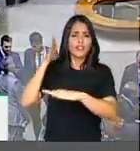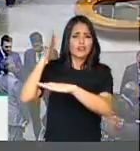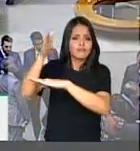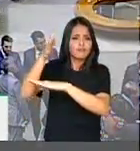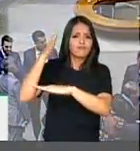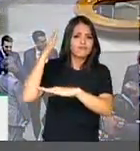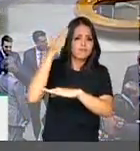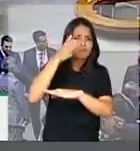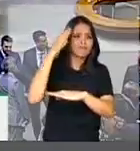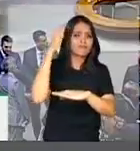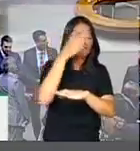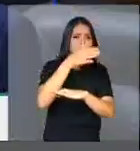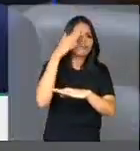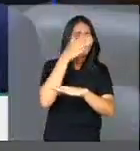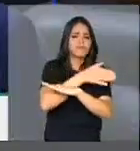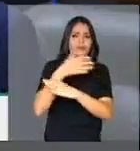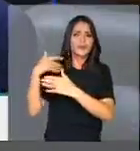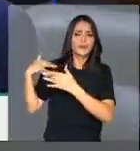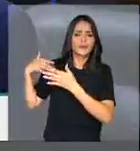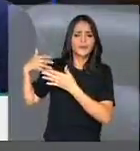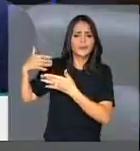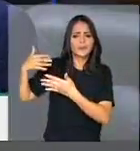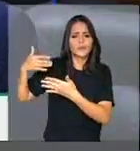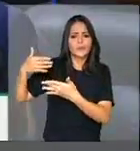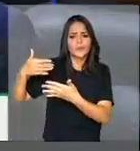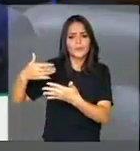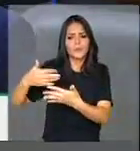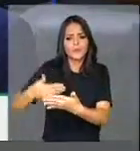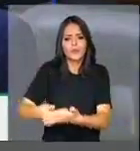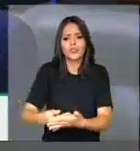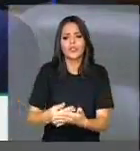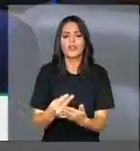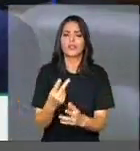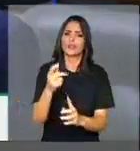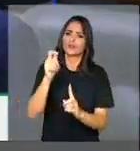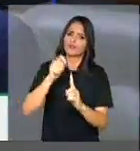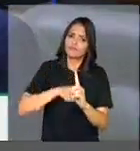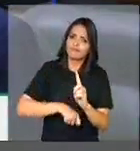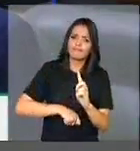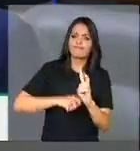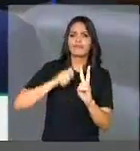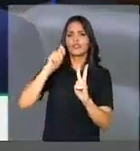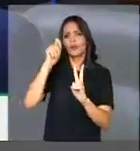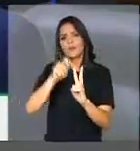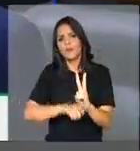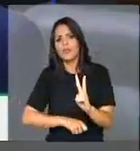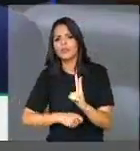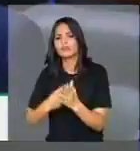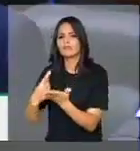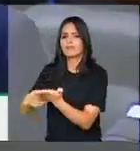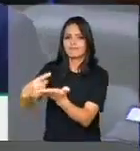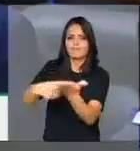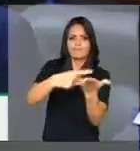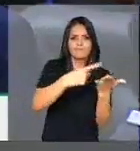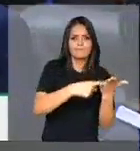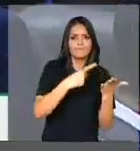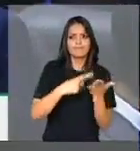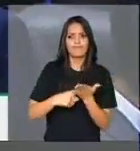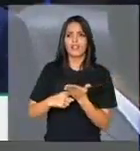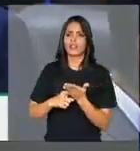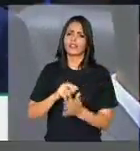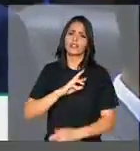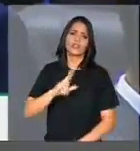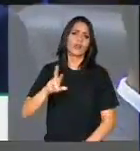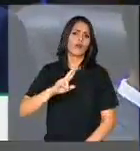tanto, caminhamos tanto, depois de mais de quase dois meses negociando, ouvindo todo mundo, eu acho que não é